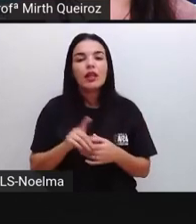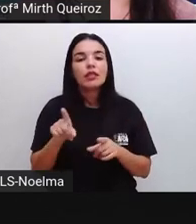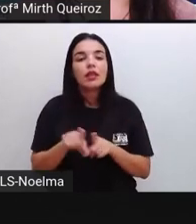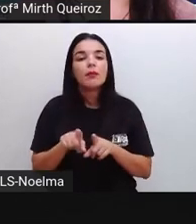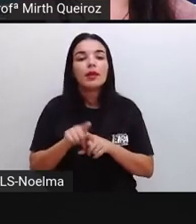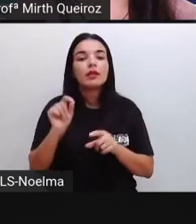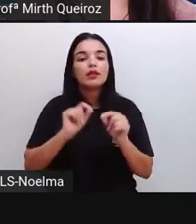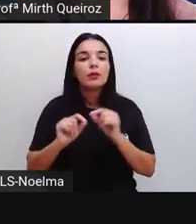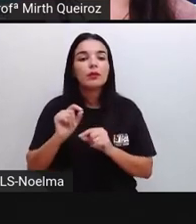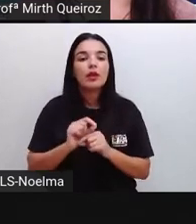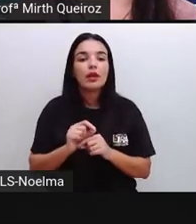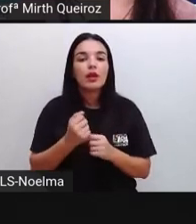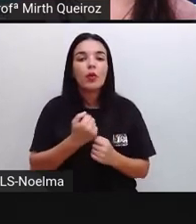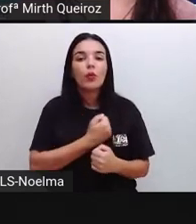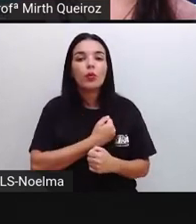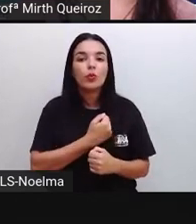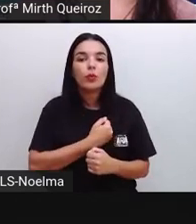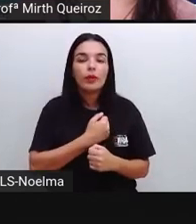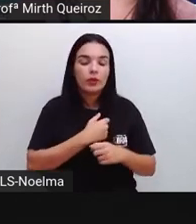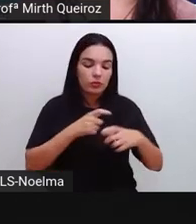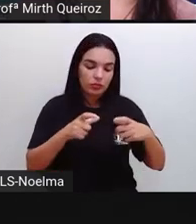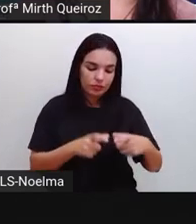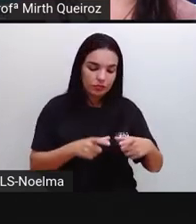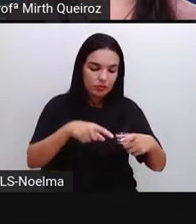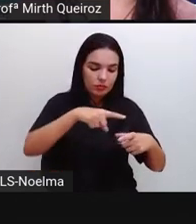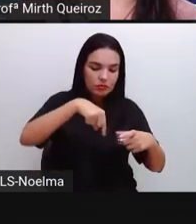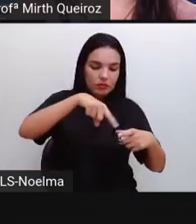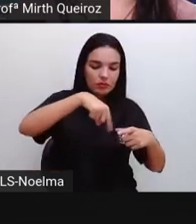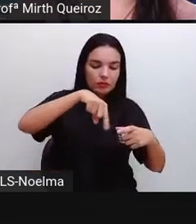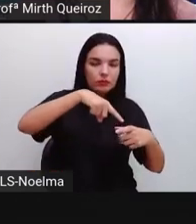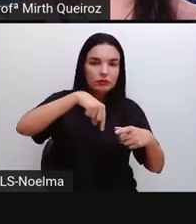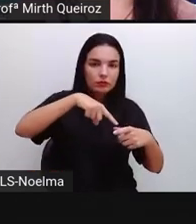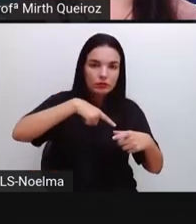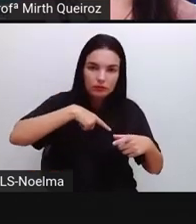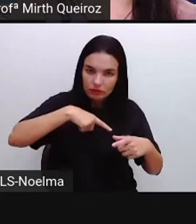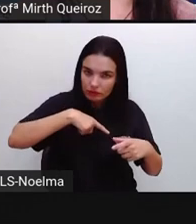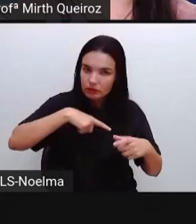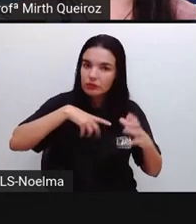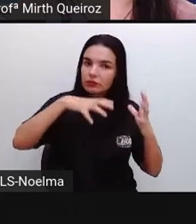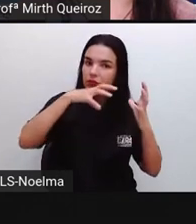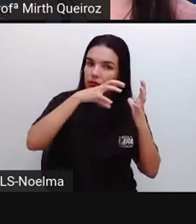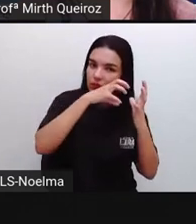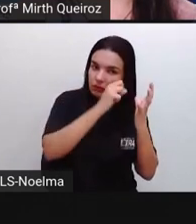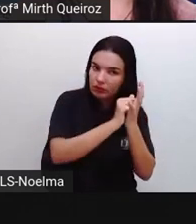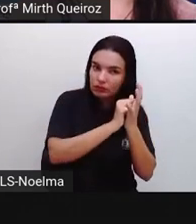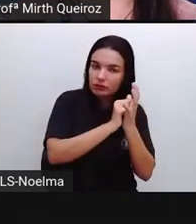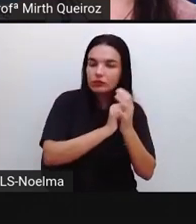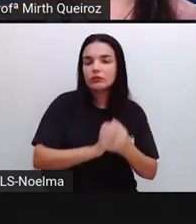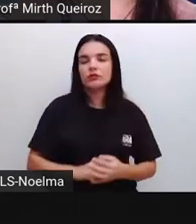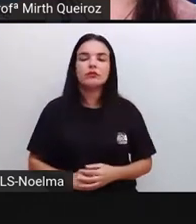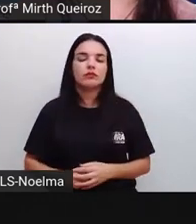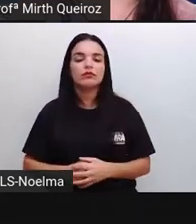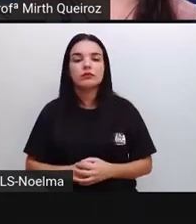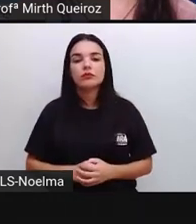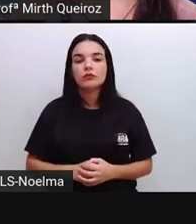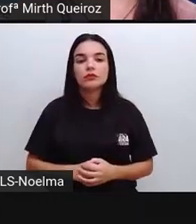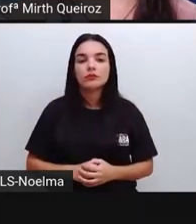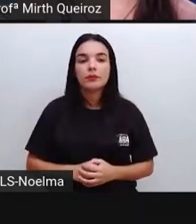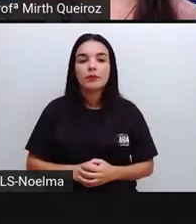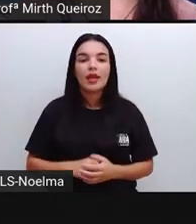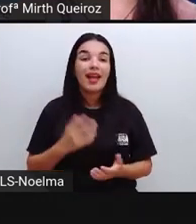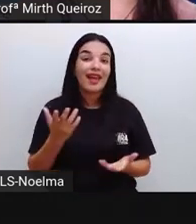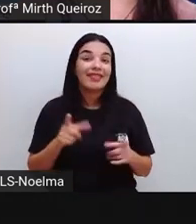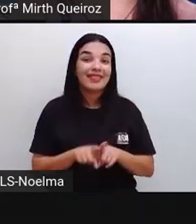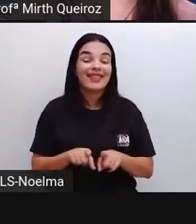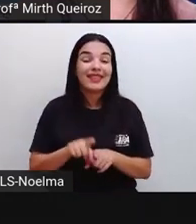a gente vai ter, a gente vai ter o número também do hidrômetro, certo? A matrícula, que é o número do cadastro e o número do hidrômetro. E